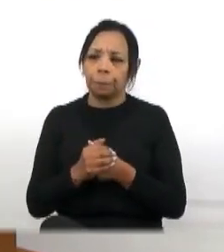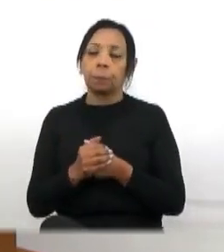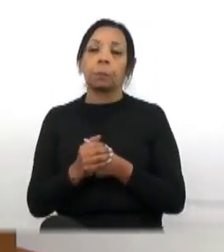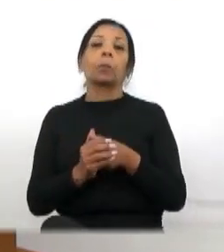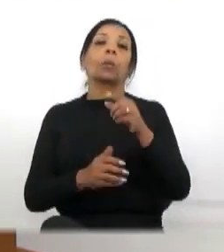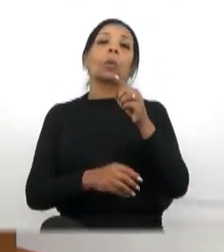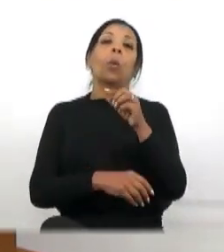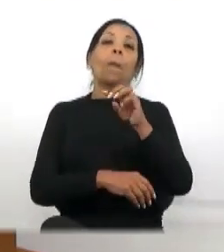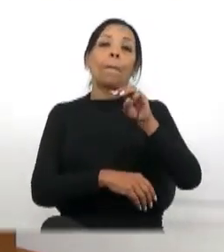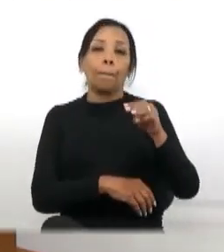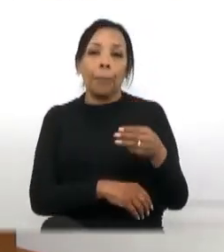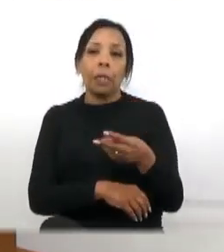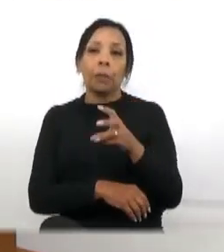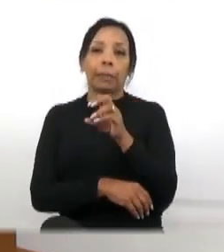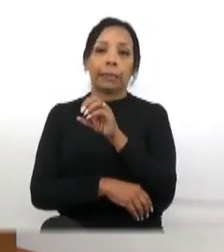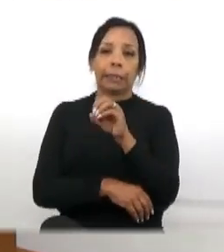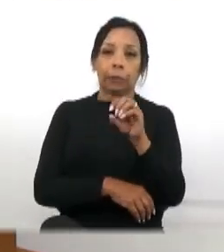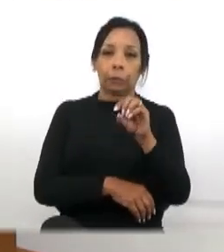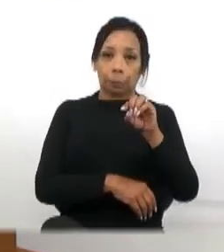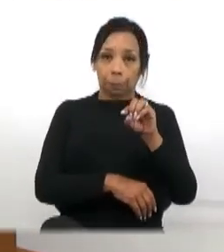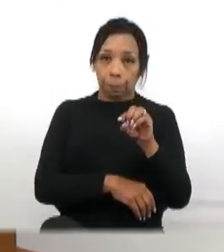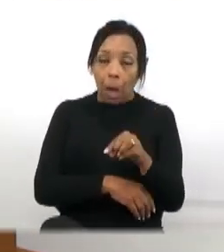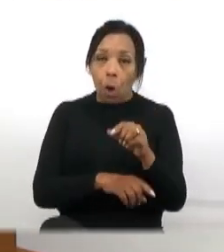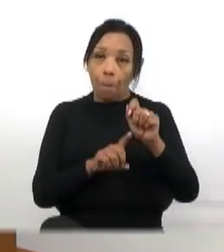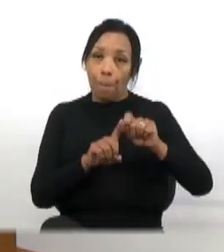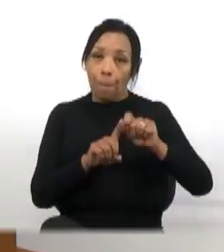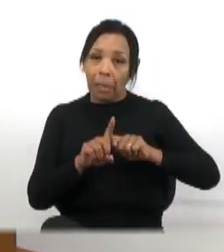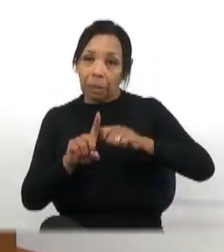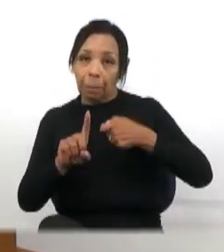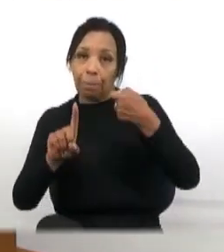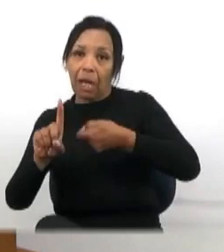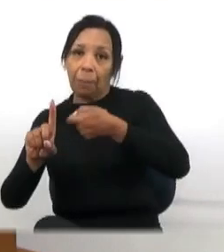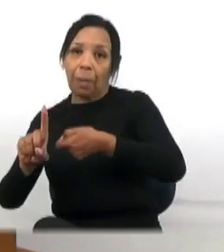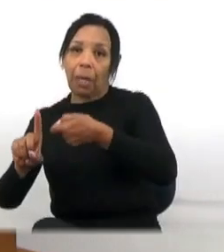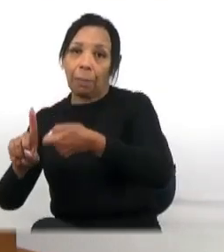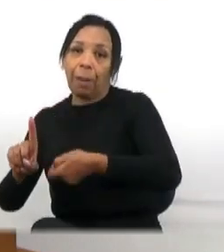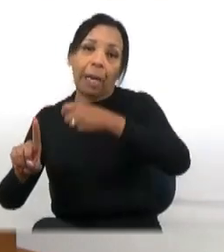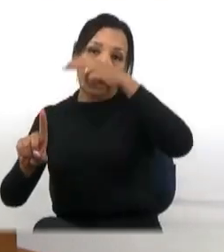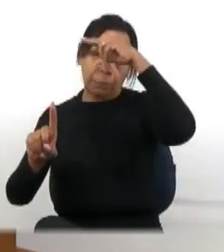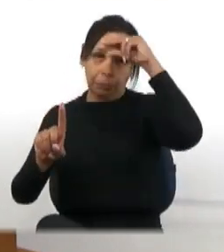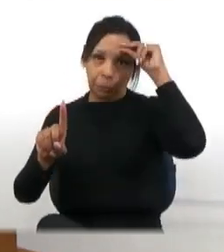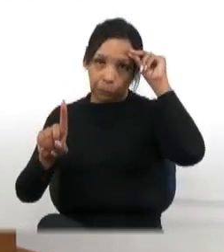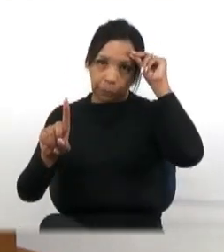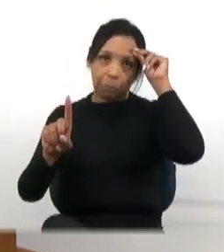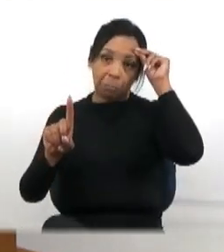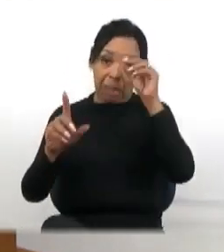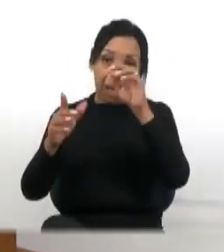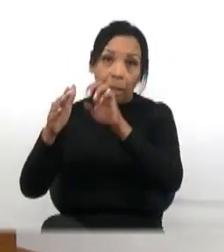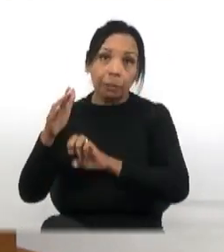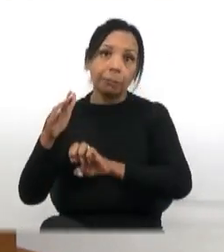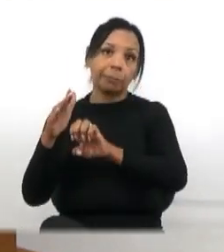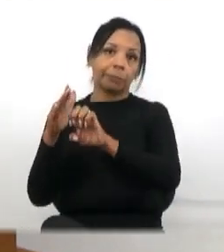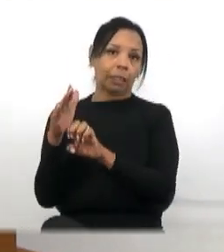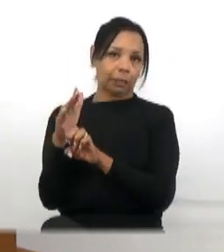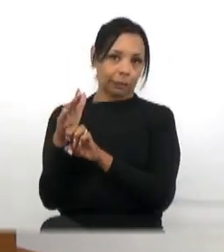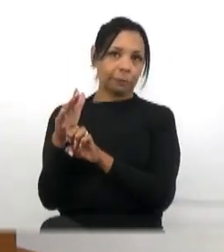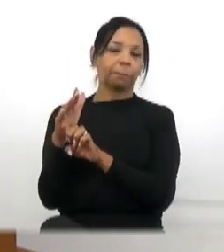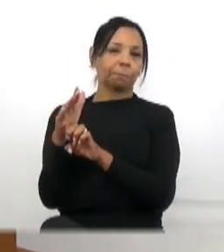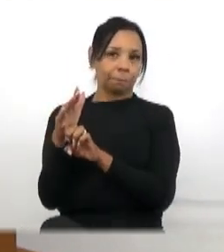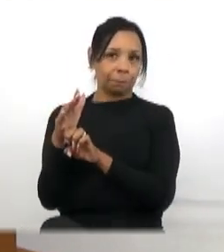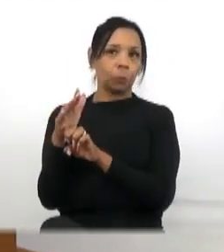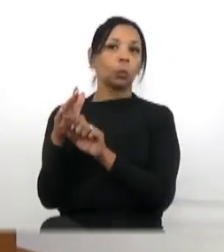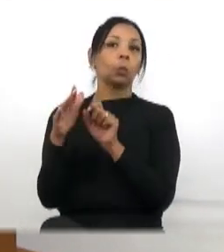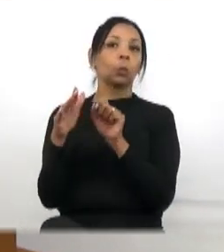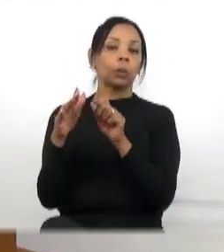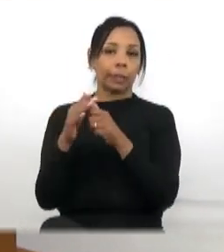senhora presidente, por mês é o que sai do cofre da prefeitura para entregar de mão beijada para uma